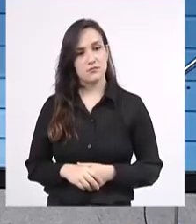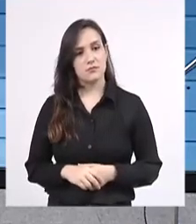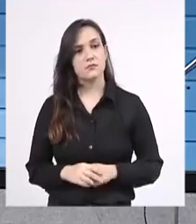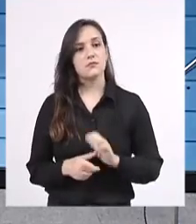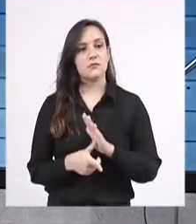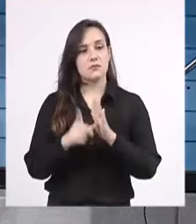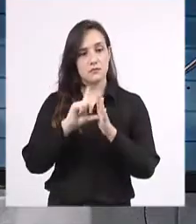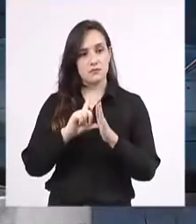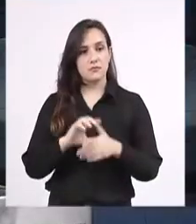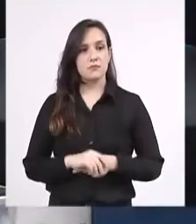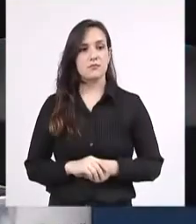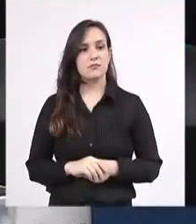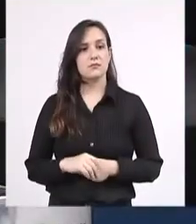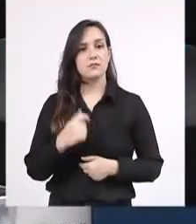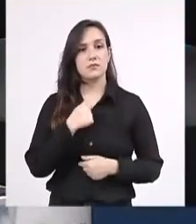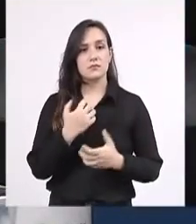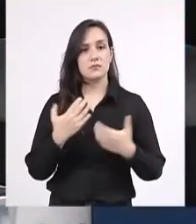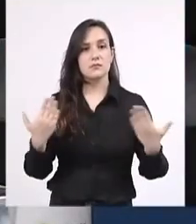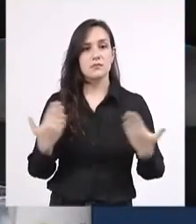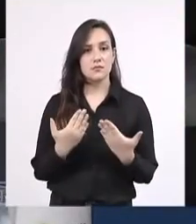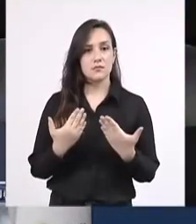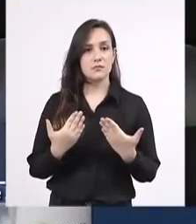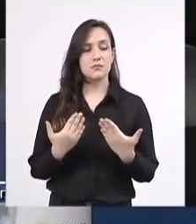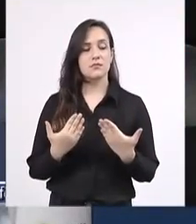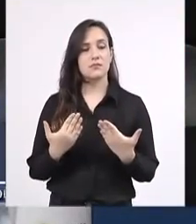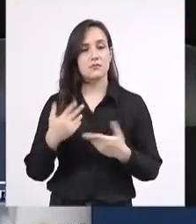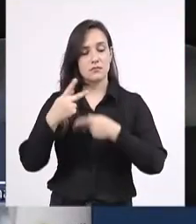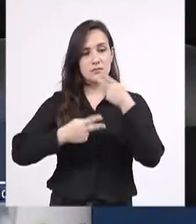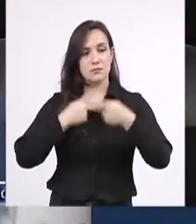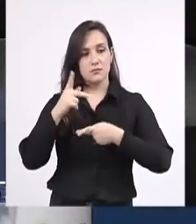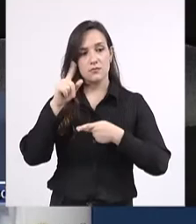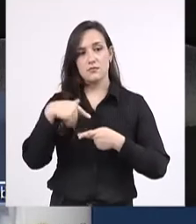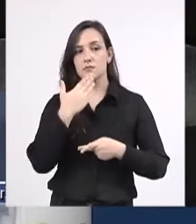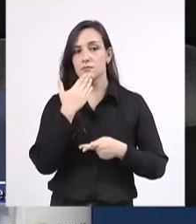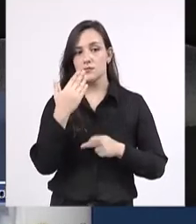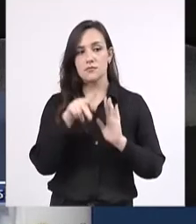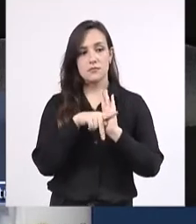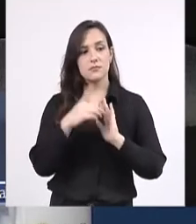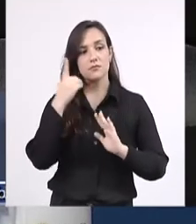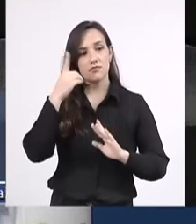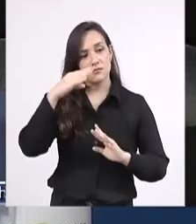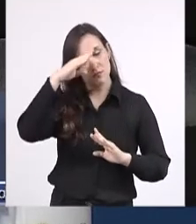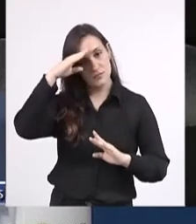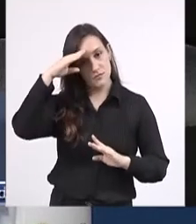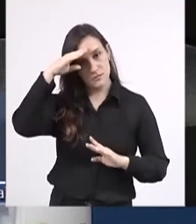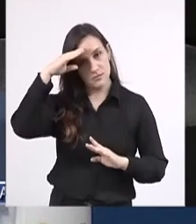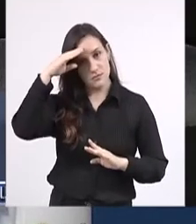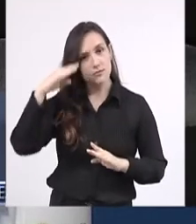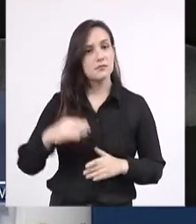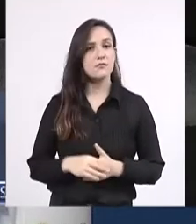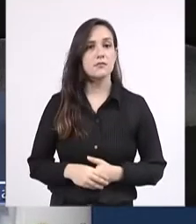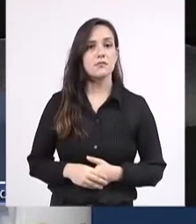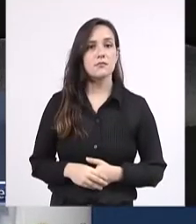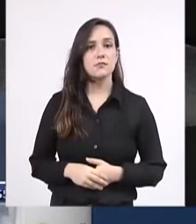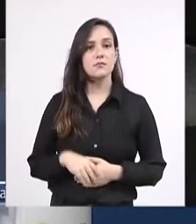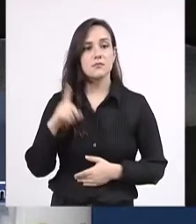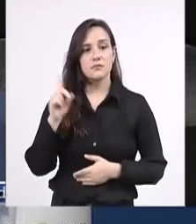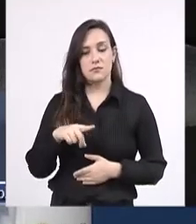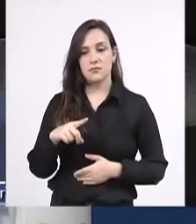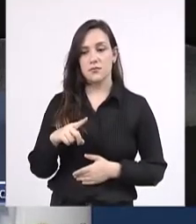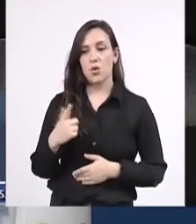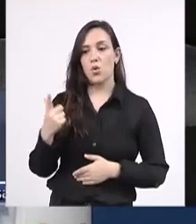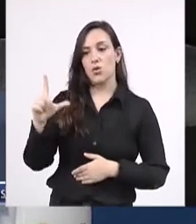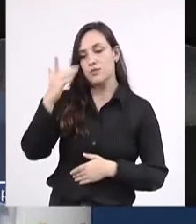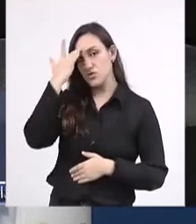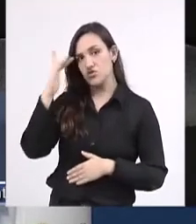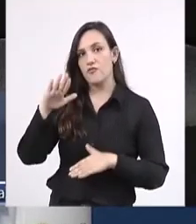Antes registrar a solicitação, por solicitação do deputado Cabalmi, manifestação externa na casa.